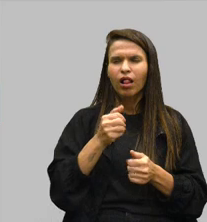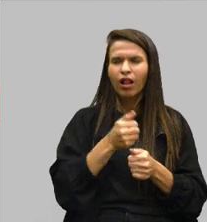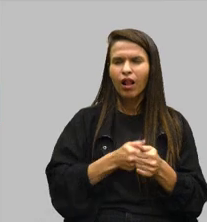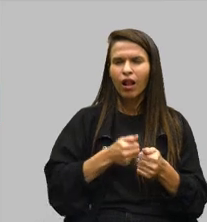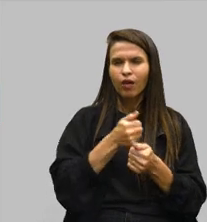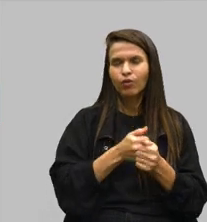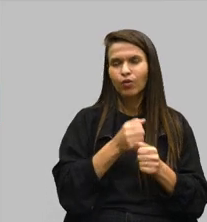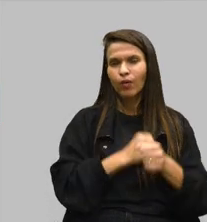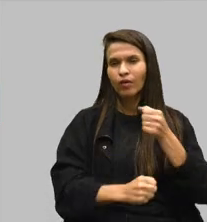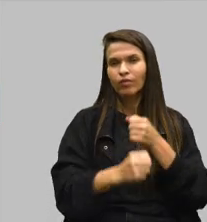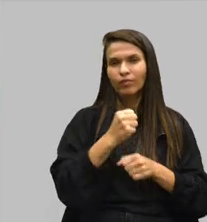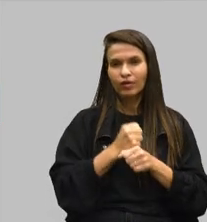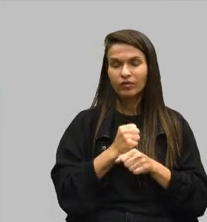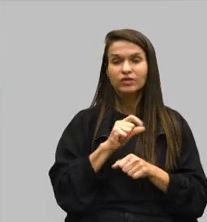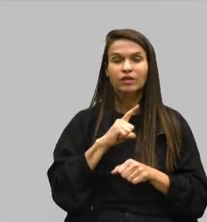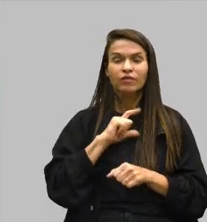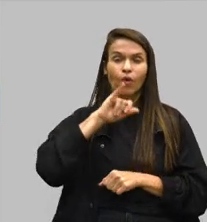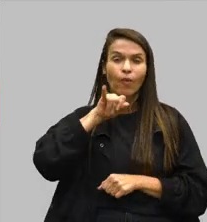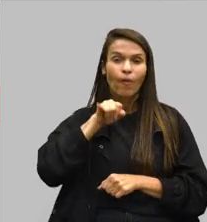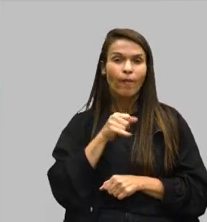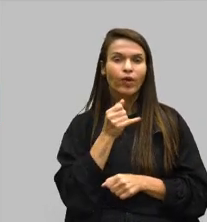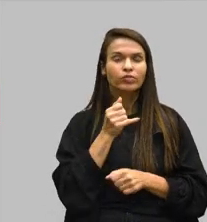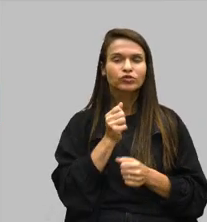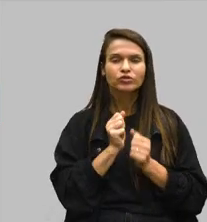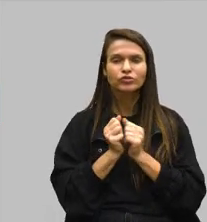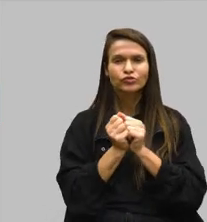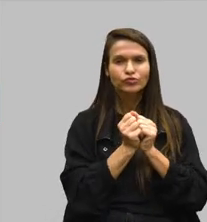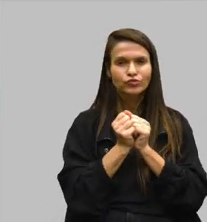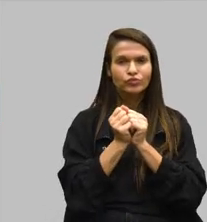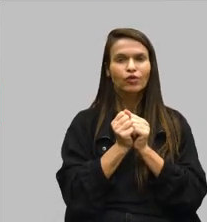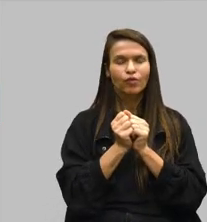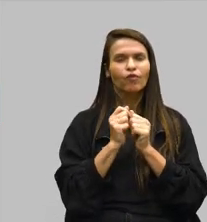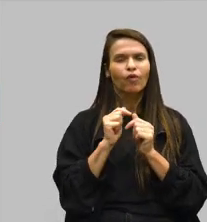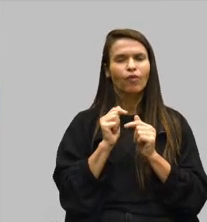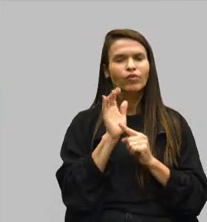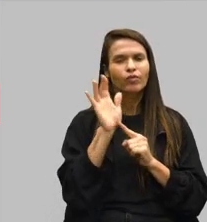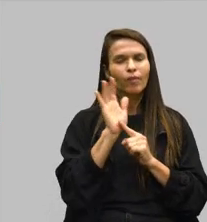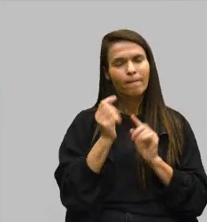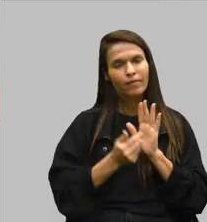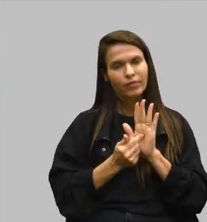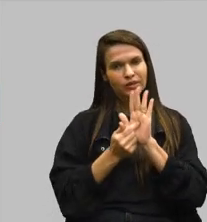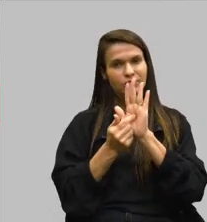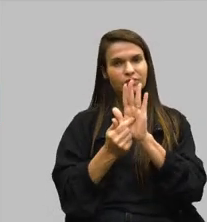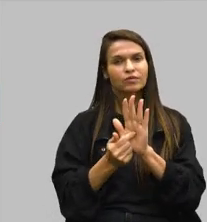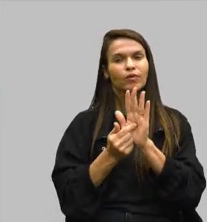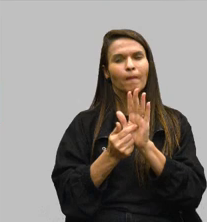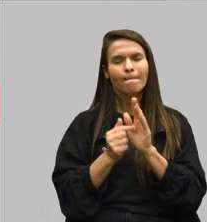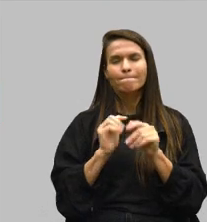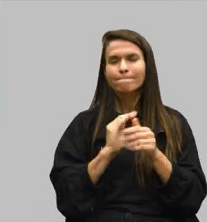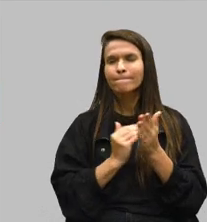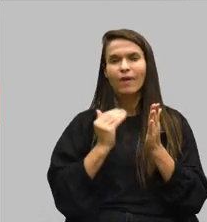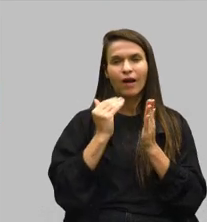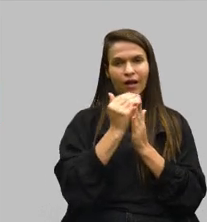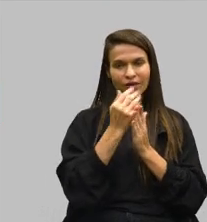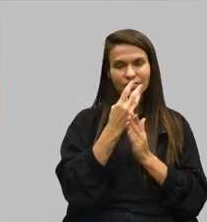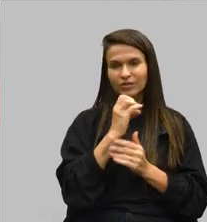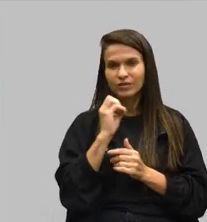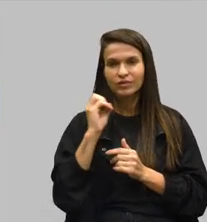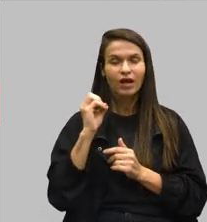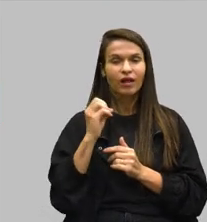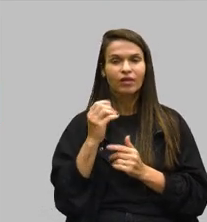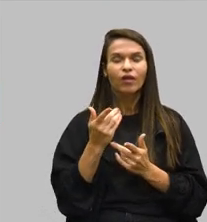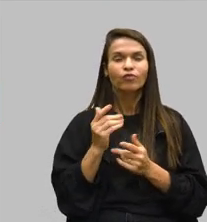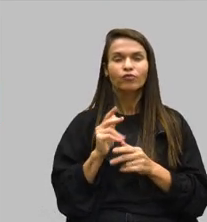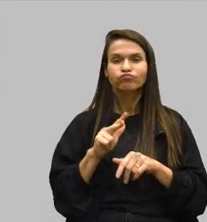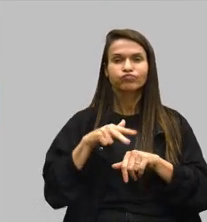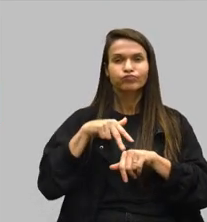Inclusive, você teve a oportunidade de caminhar junto conosco, foi uma demanda apresentada pelos mais de 30 signatários da Frente Parlamentar de